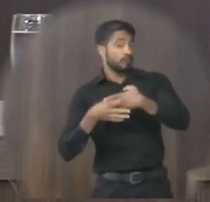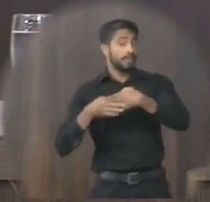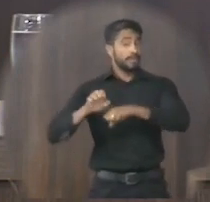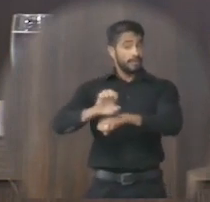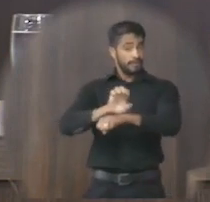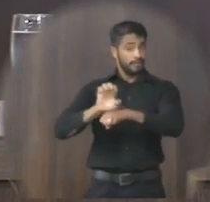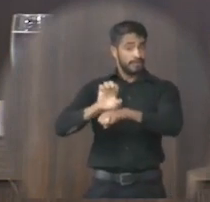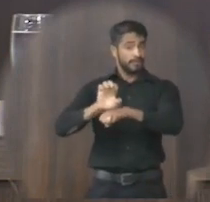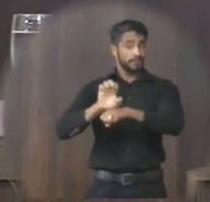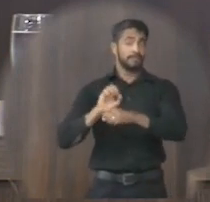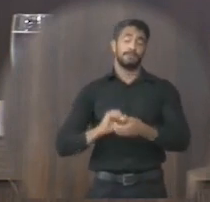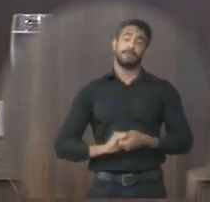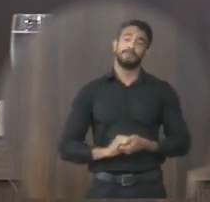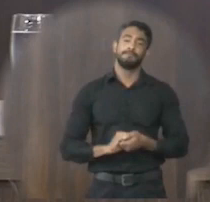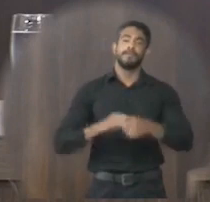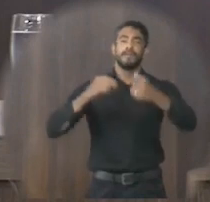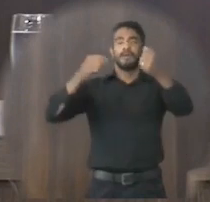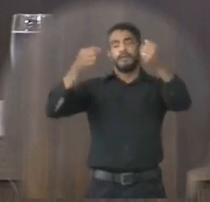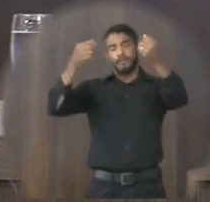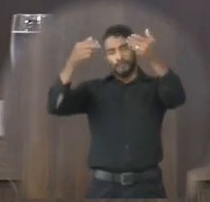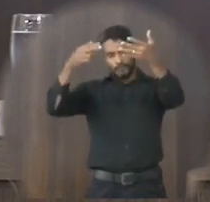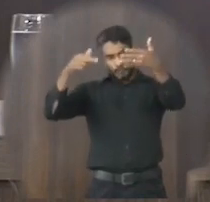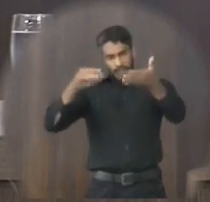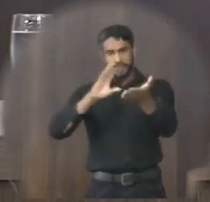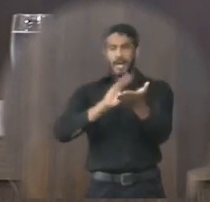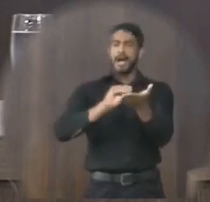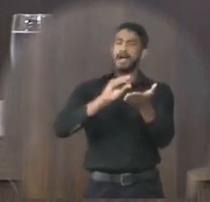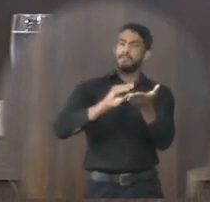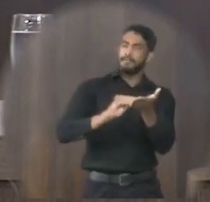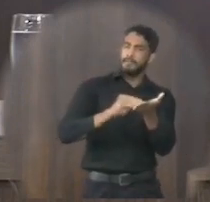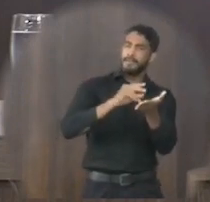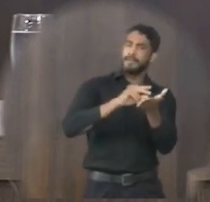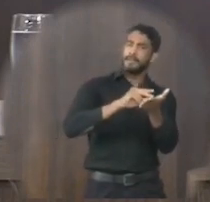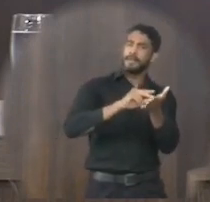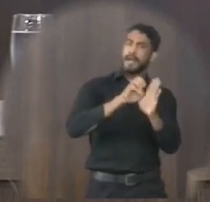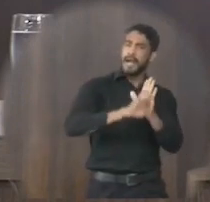Executivo Foi lida a emenda número 001